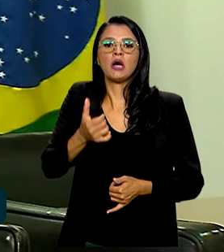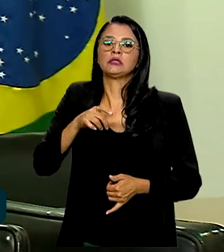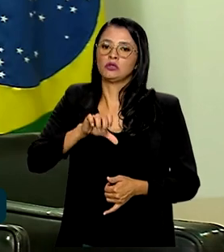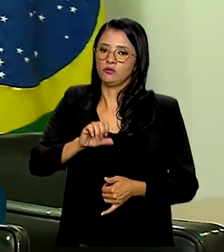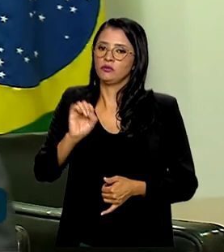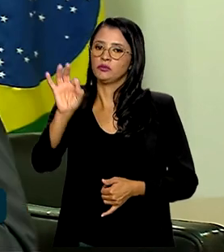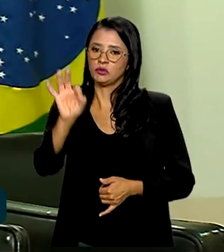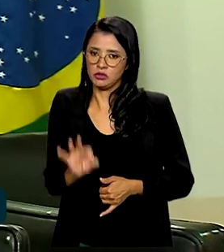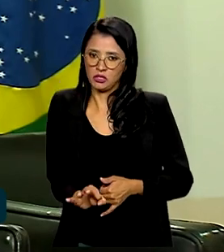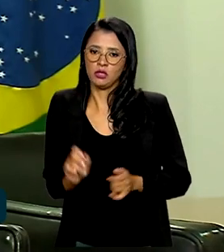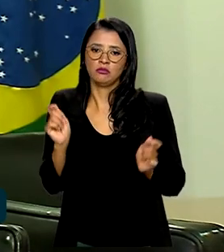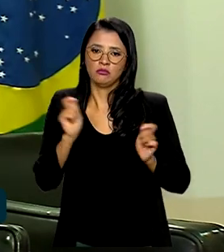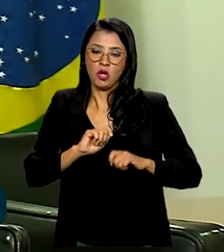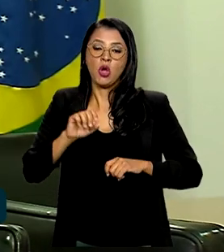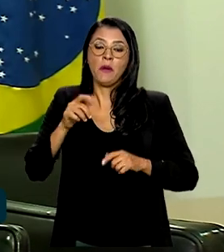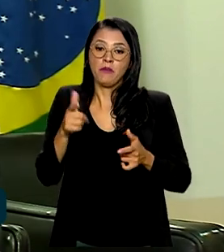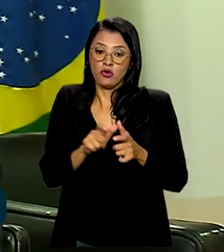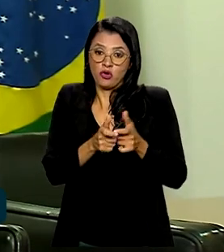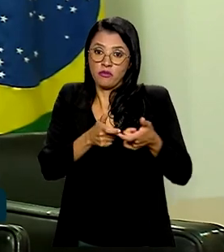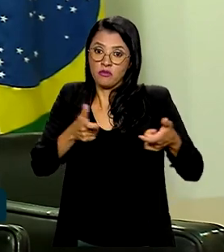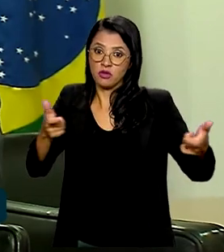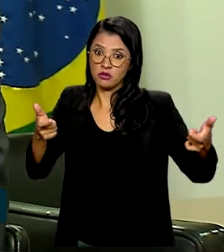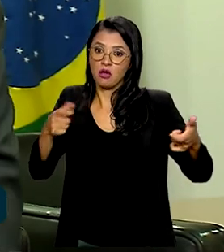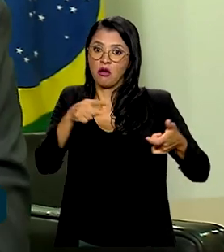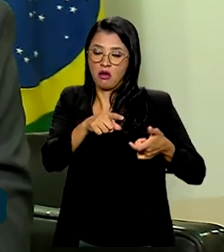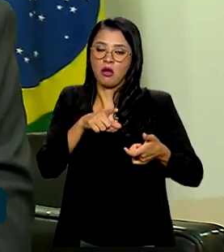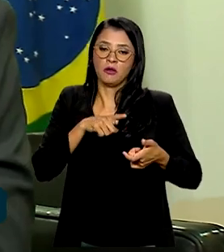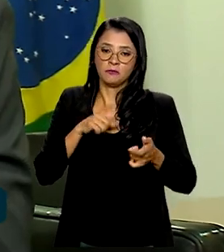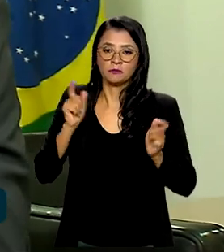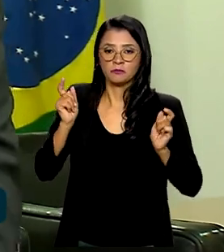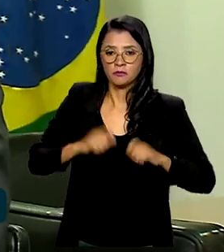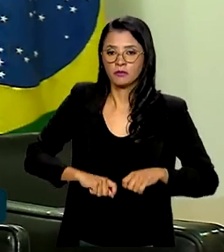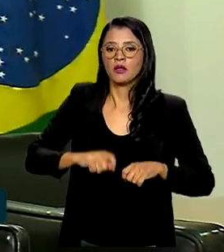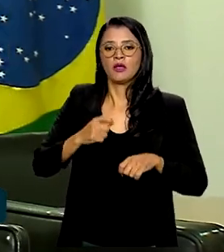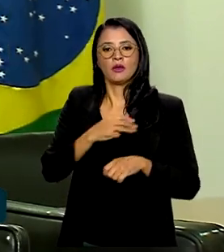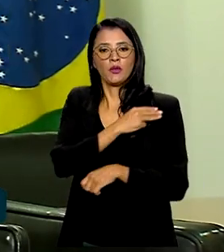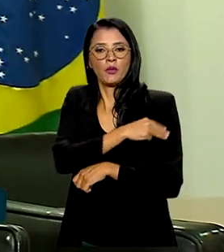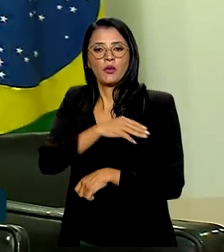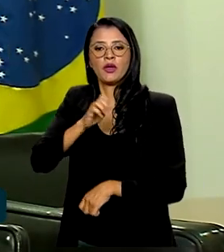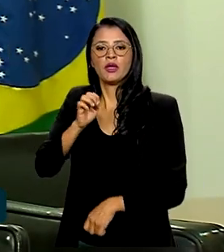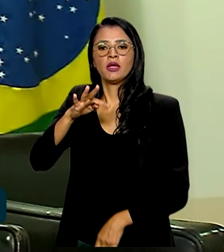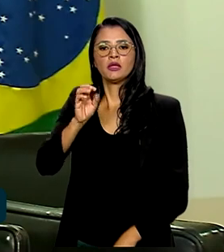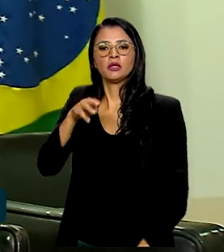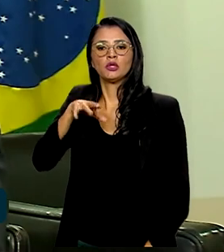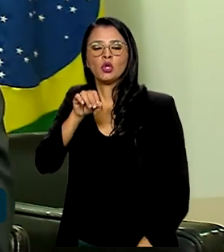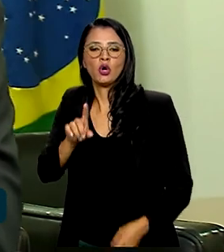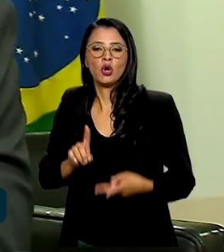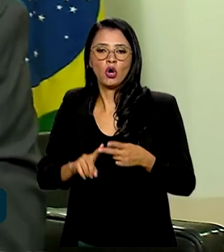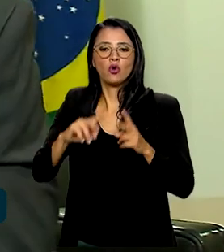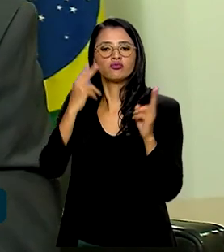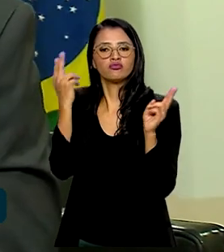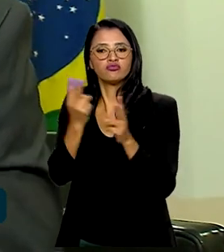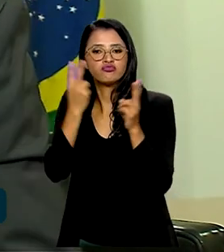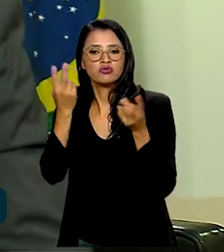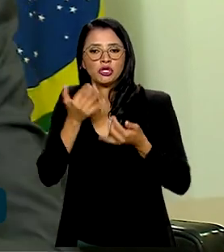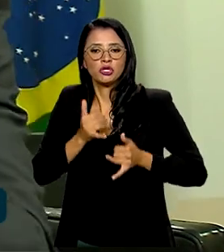matriz renovável, a gente pode ampliar ainda mais o potencial que a gente tem do etanol, o potencial da energia eólica, o potencial